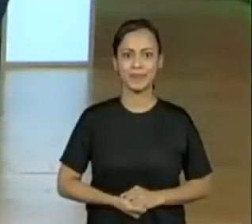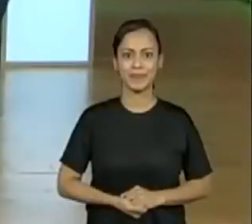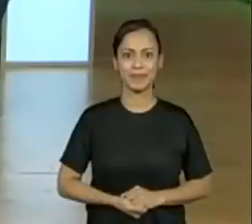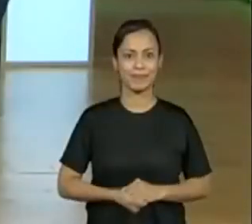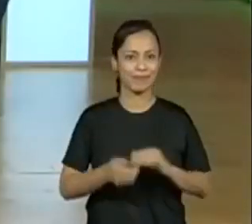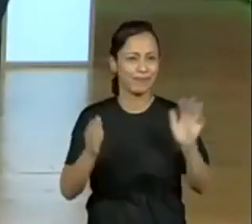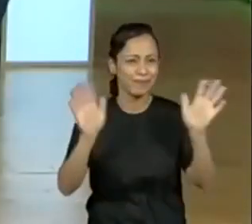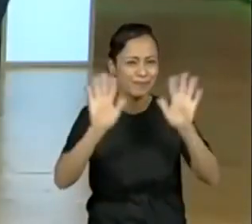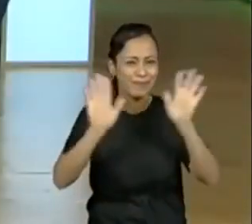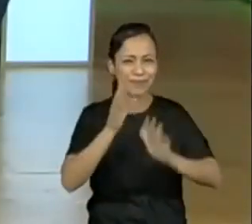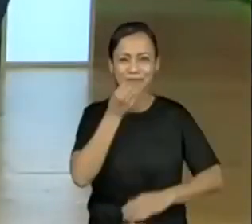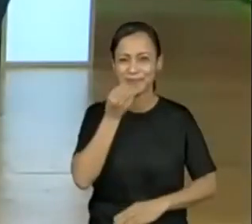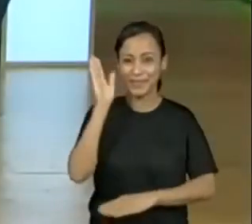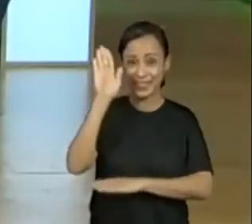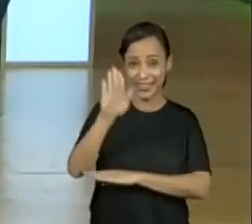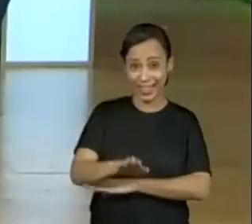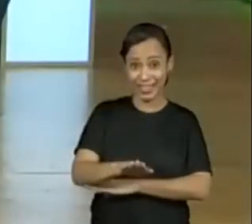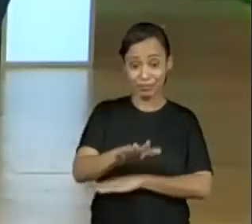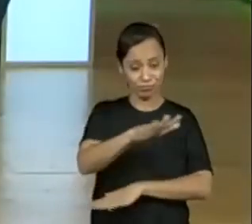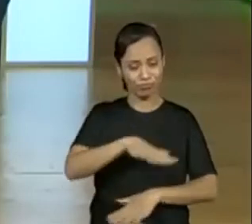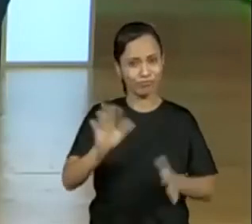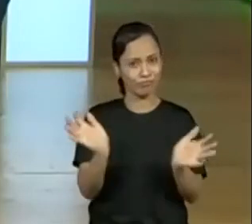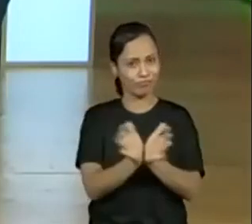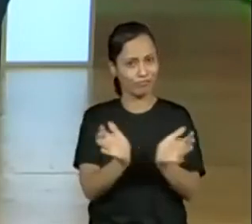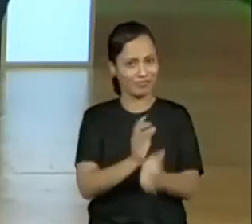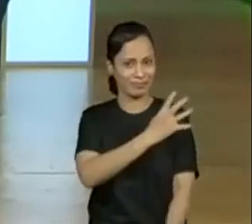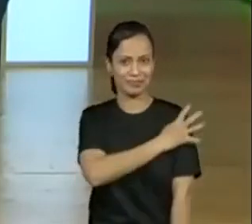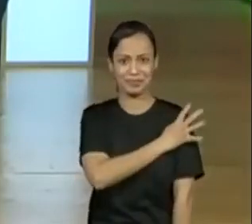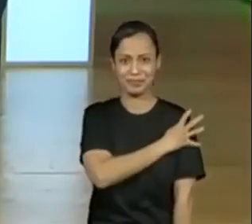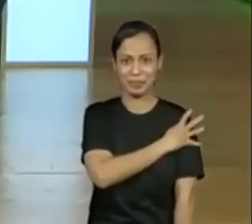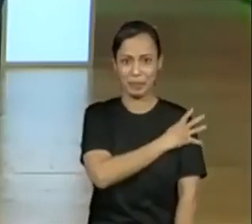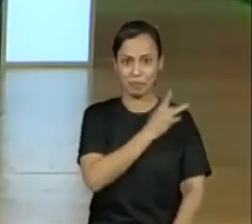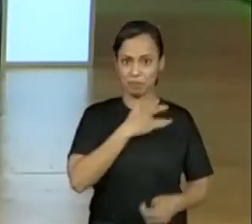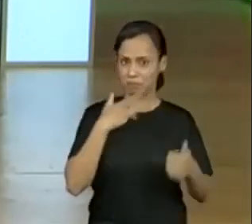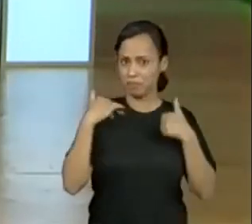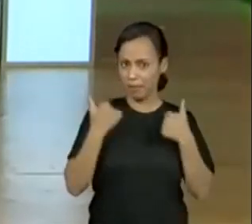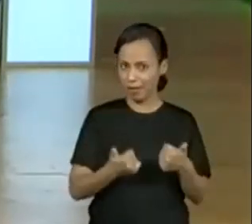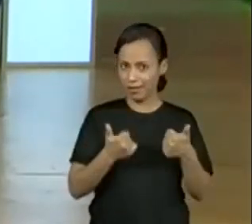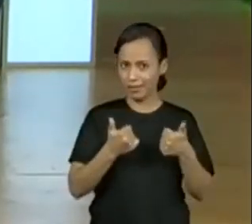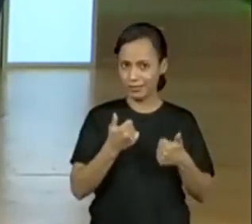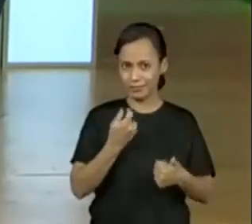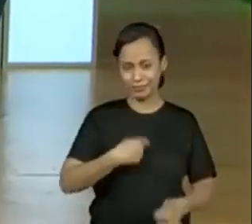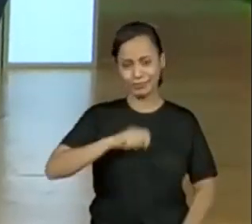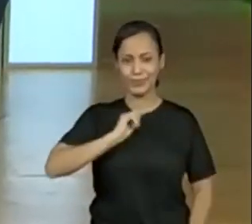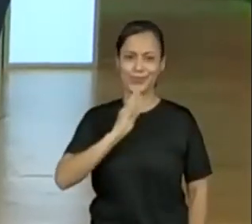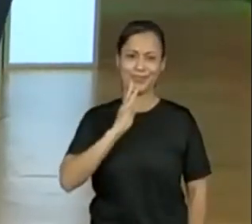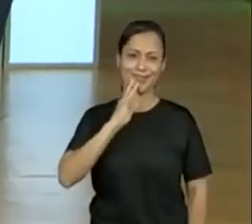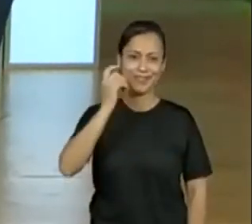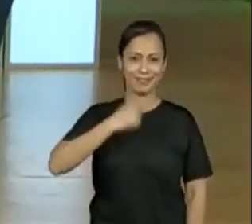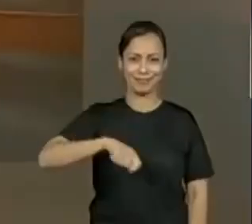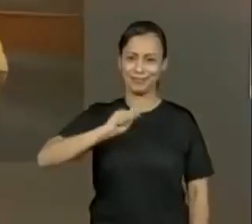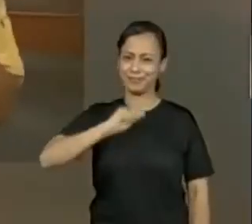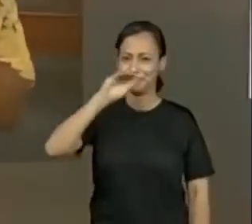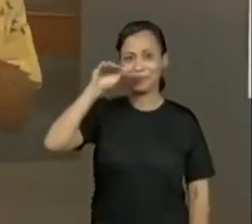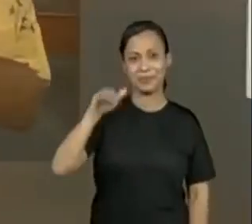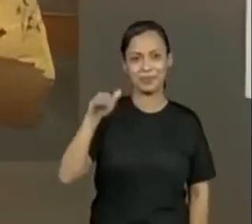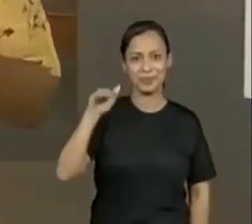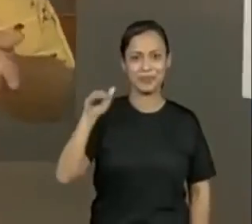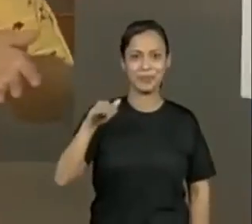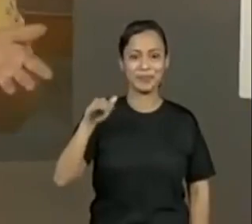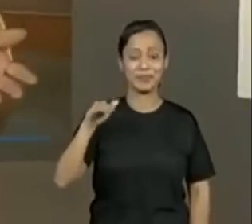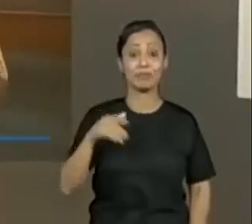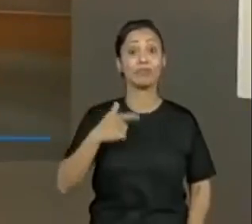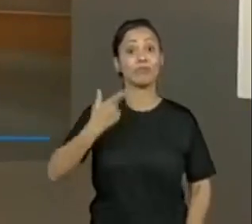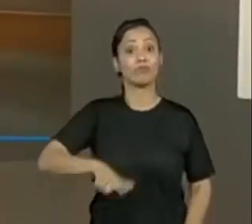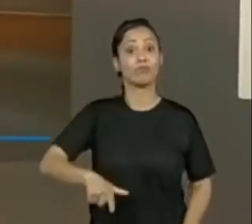Boa tarde, galera do quarto ano! Tudo bom com vocês? Eu sou a professora Joyce, essa é mais uma aula de língua